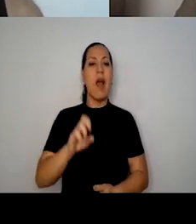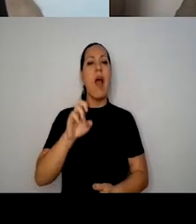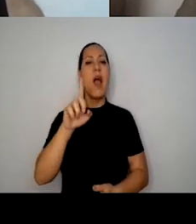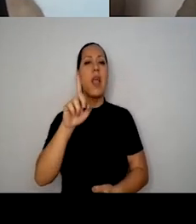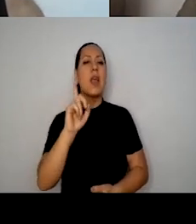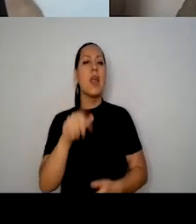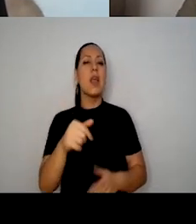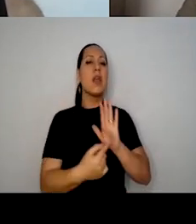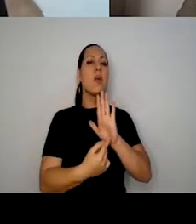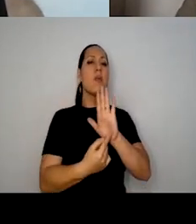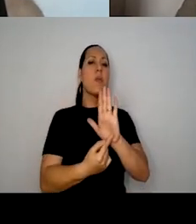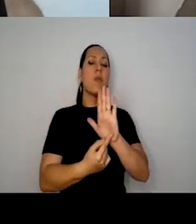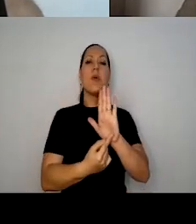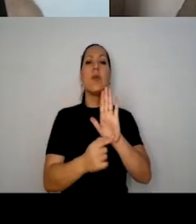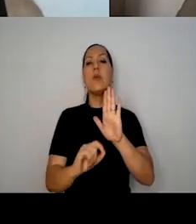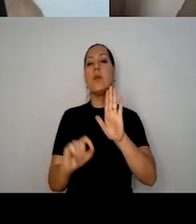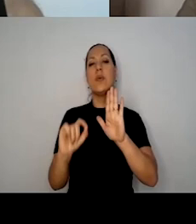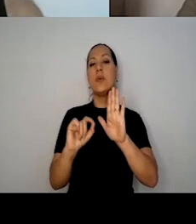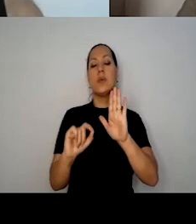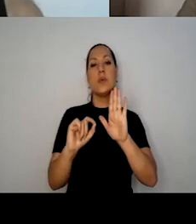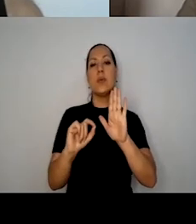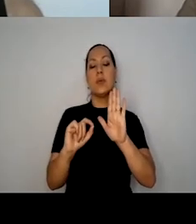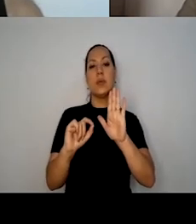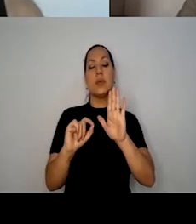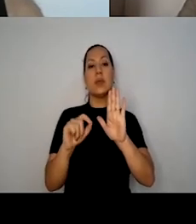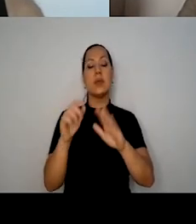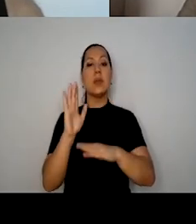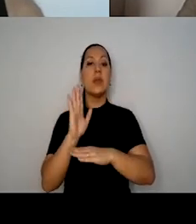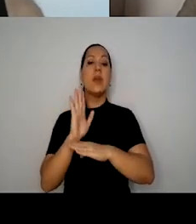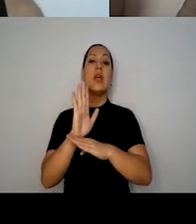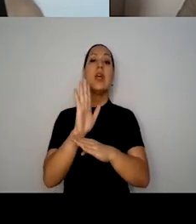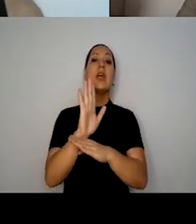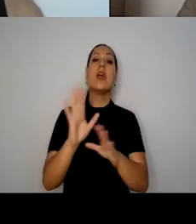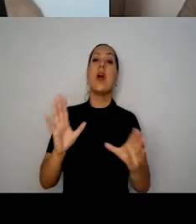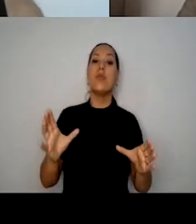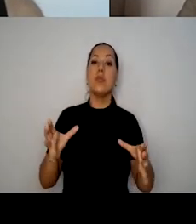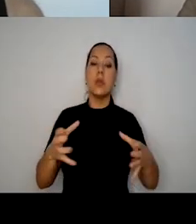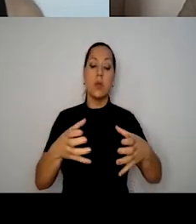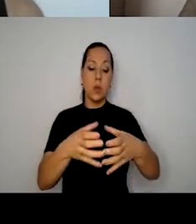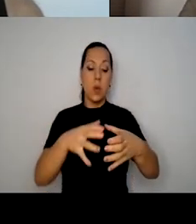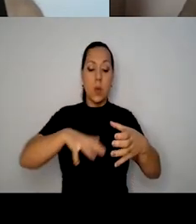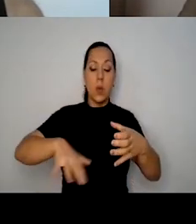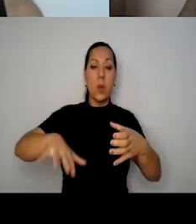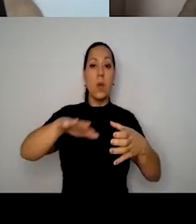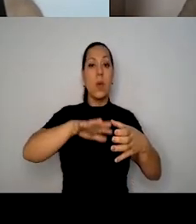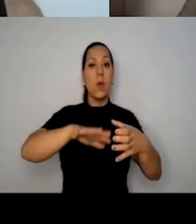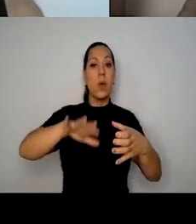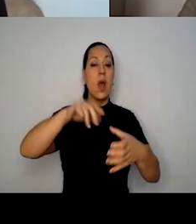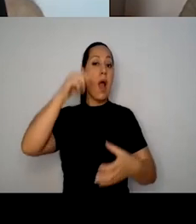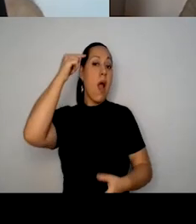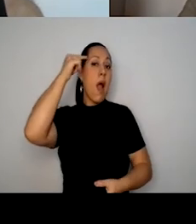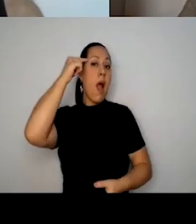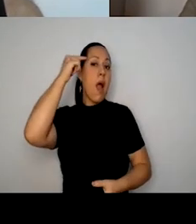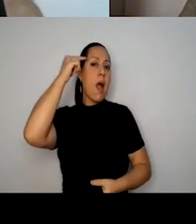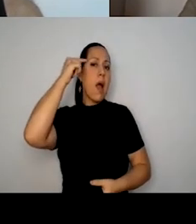que auxilia a comunidade a pensar sobre